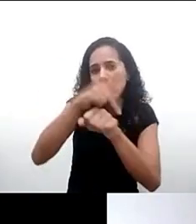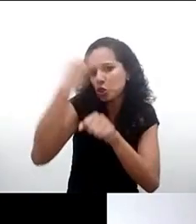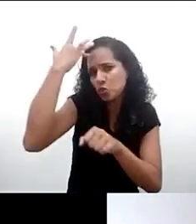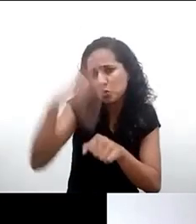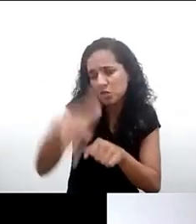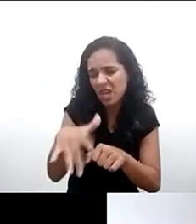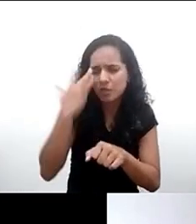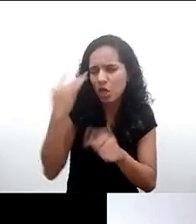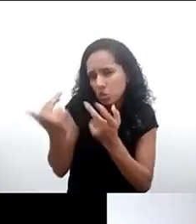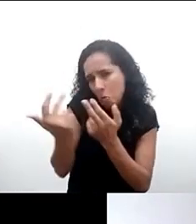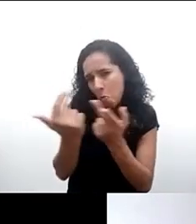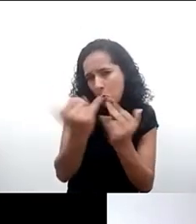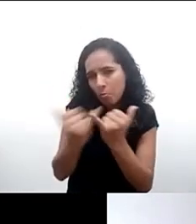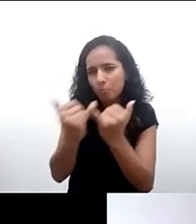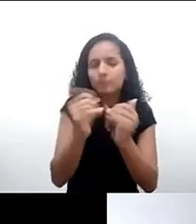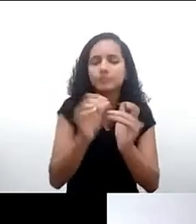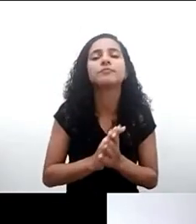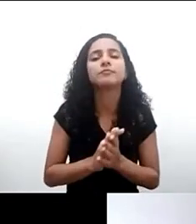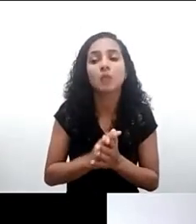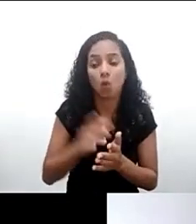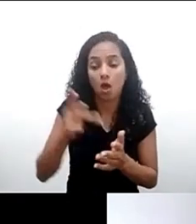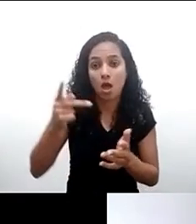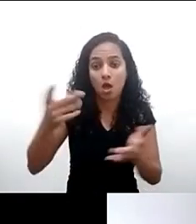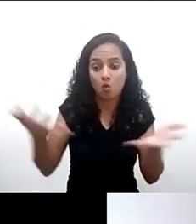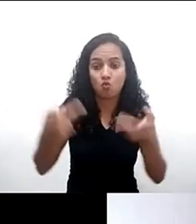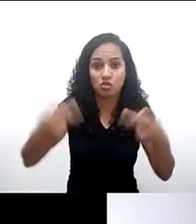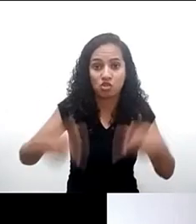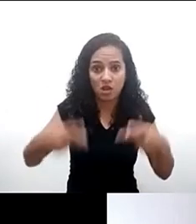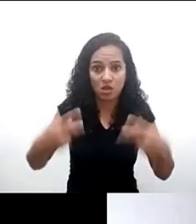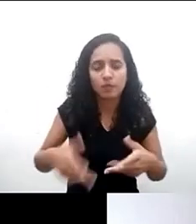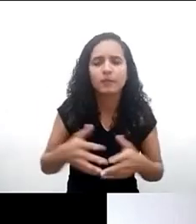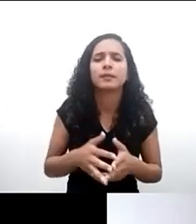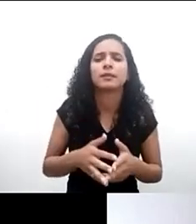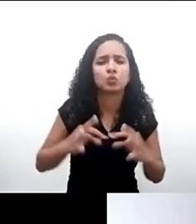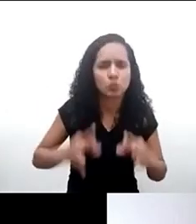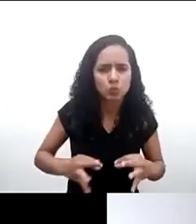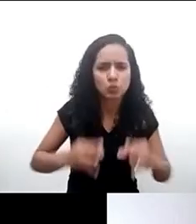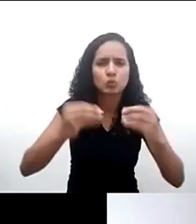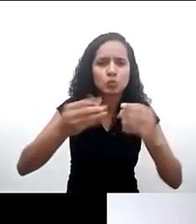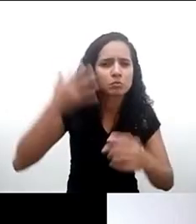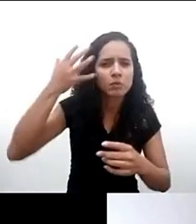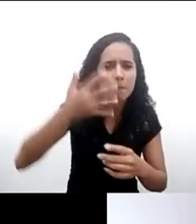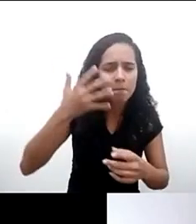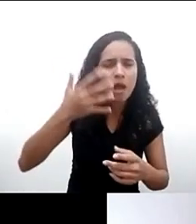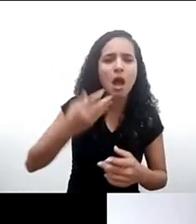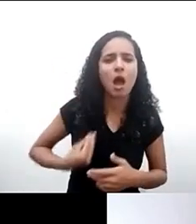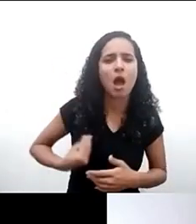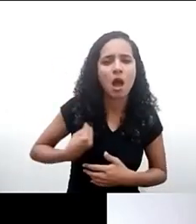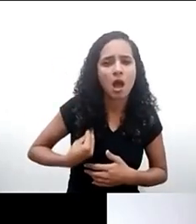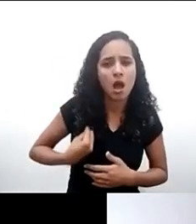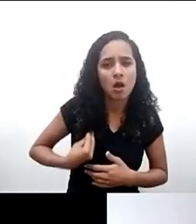tudo o que está sendo dito aqui eu compartilho a questão do uso dos dados como isso é